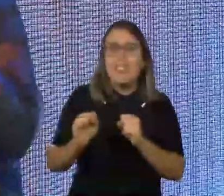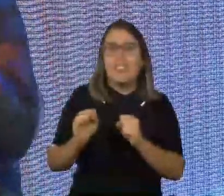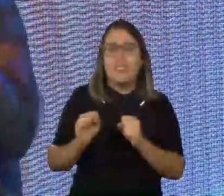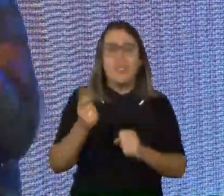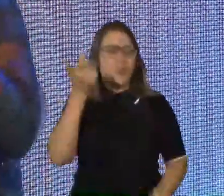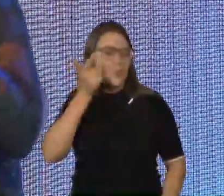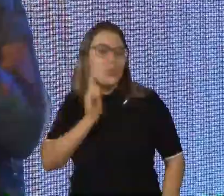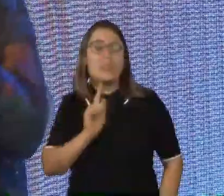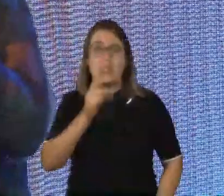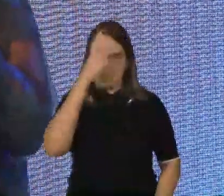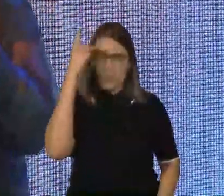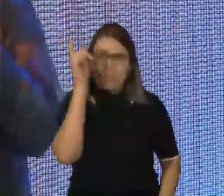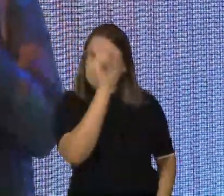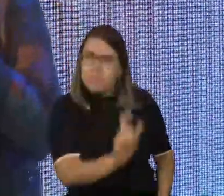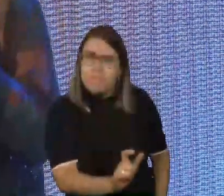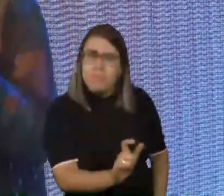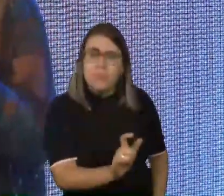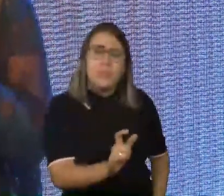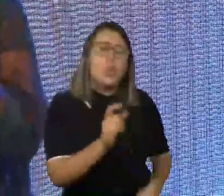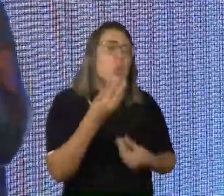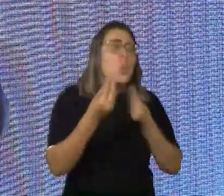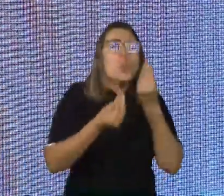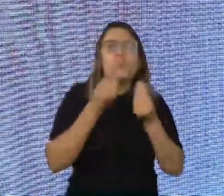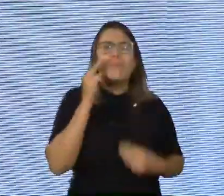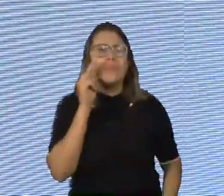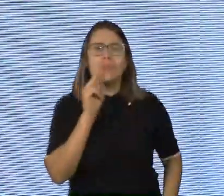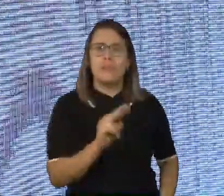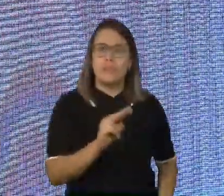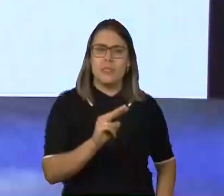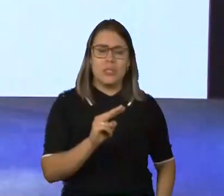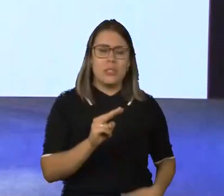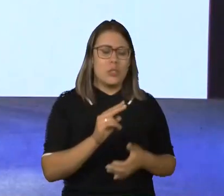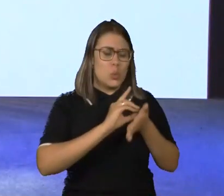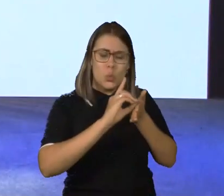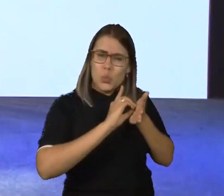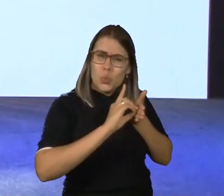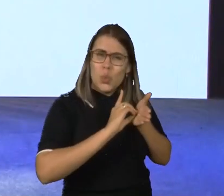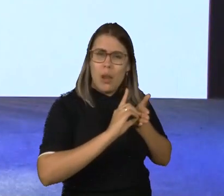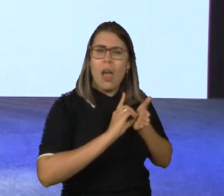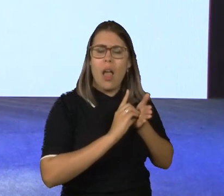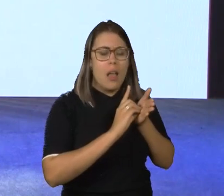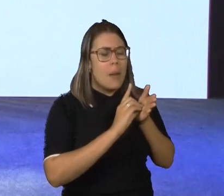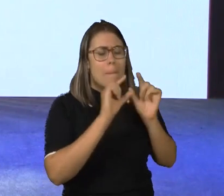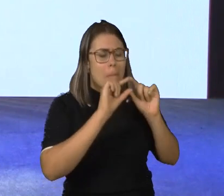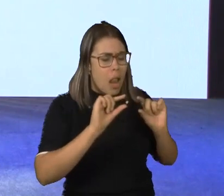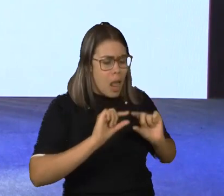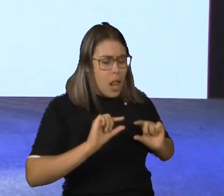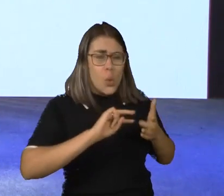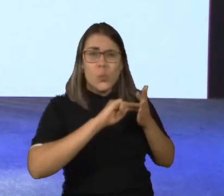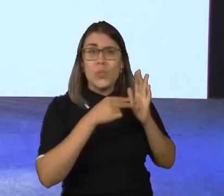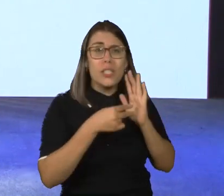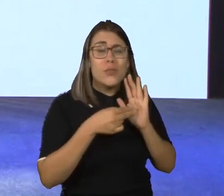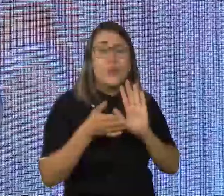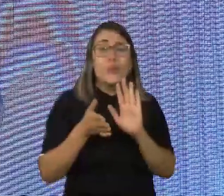empodera essa pessoa? Quando a gente vai ver nos vários dicionários, as definições de empoderamento,